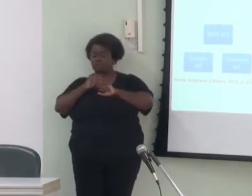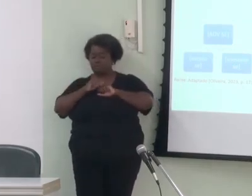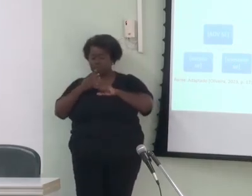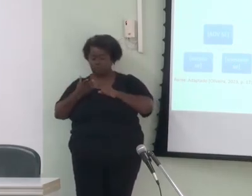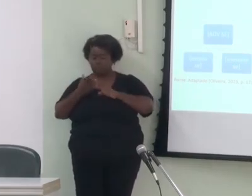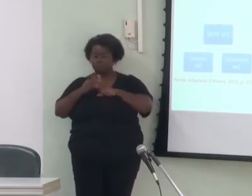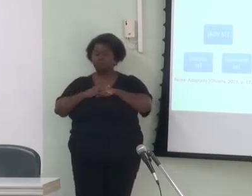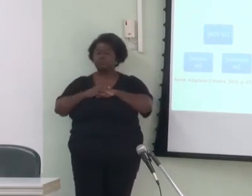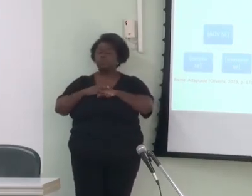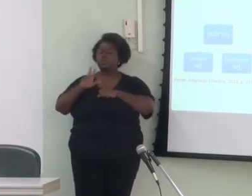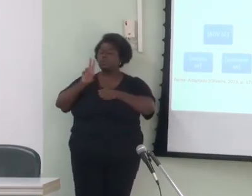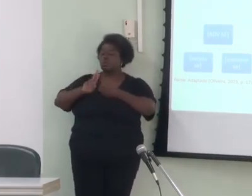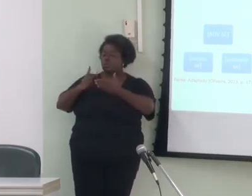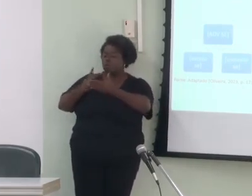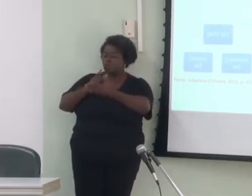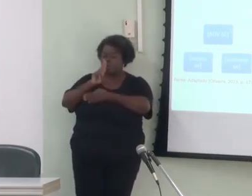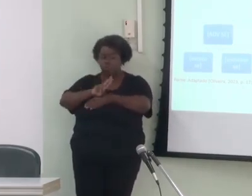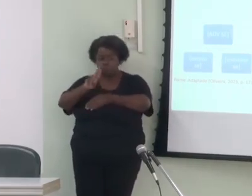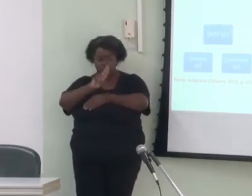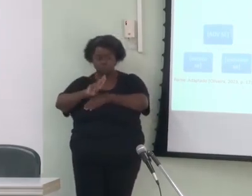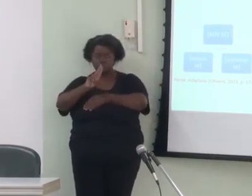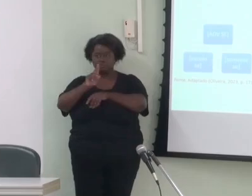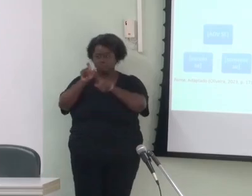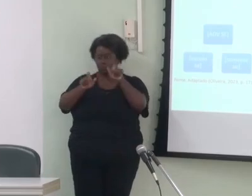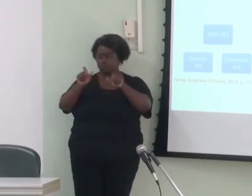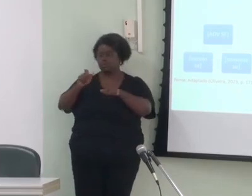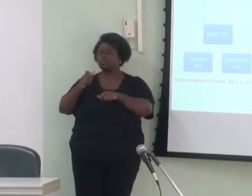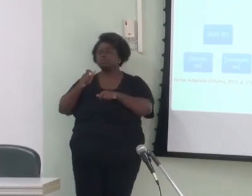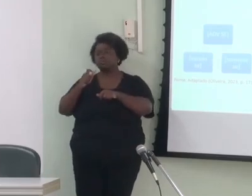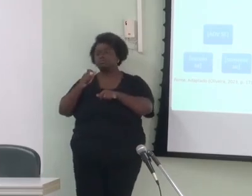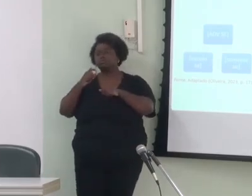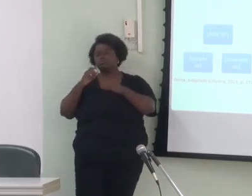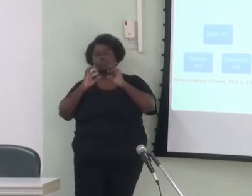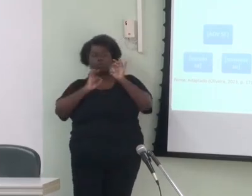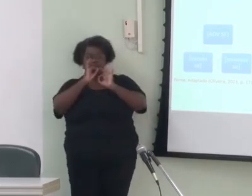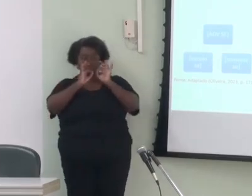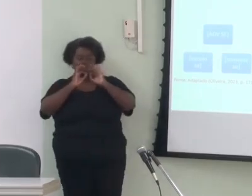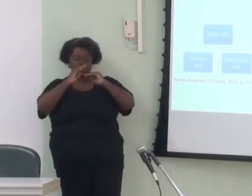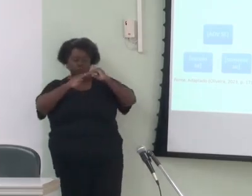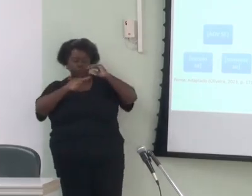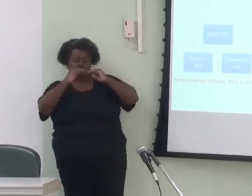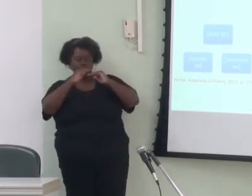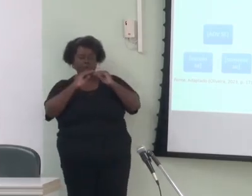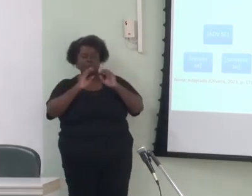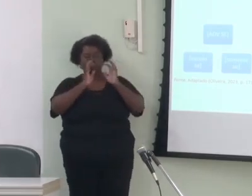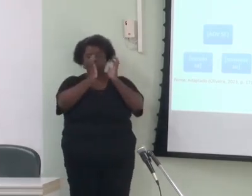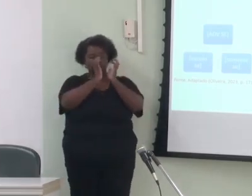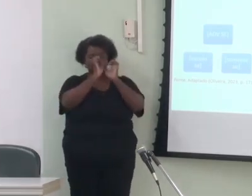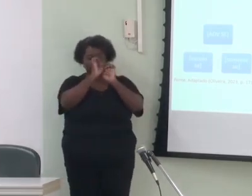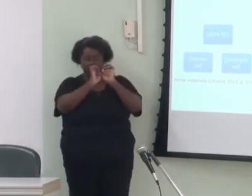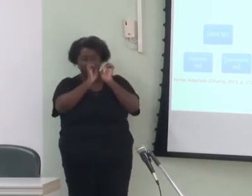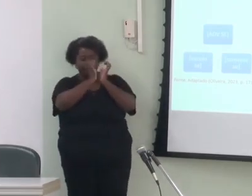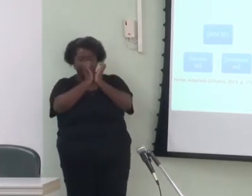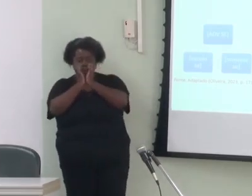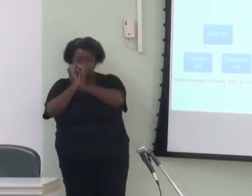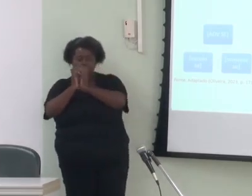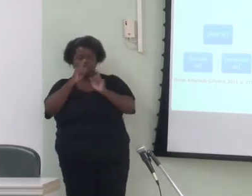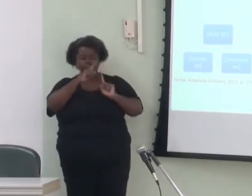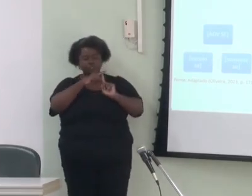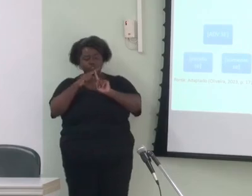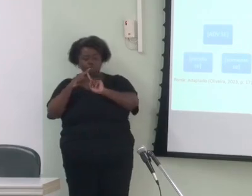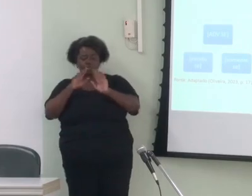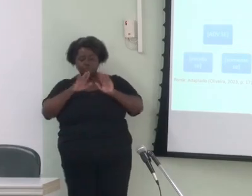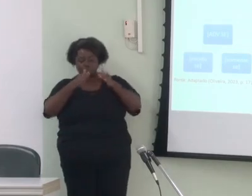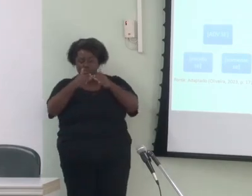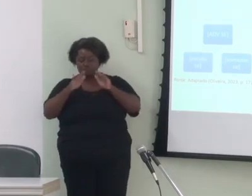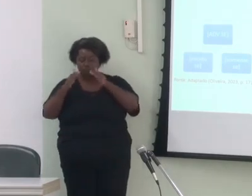eventos de uso indivíduos processam construções a partir de esquemas e suas extensões associando tipos específicos a padrões mais